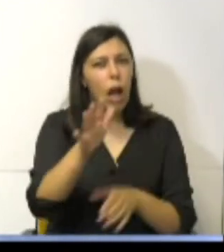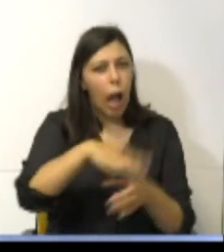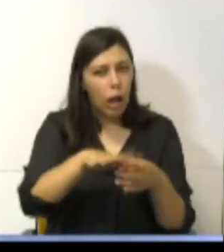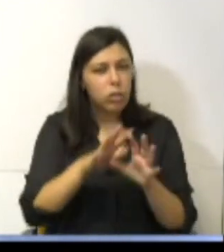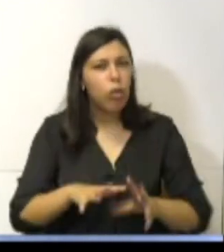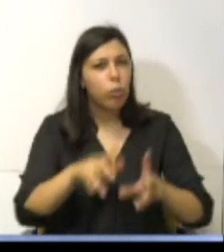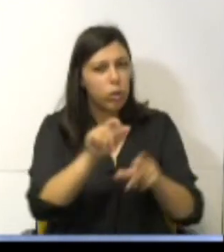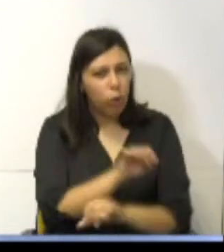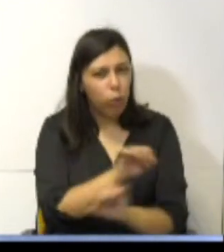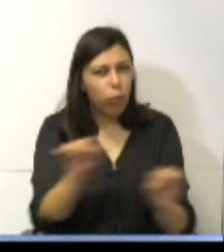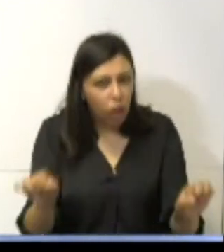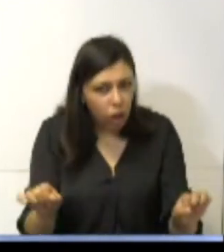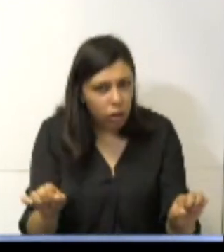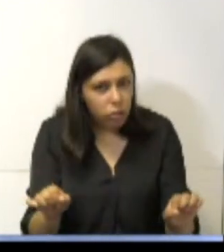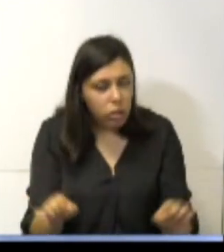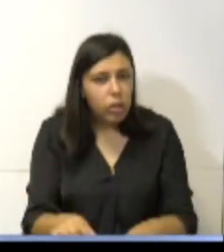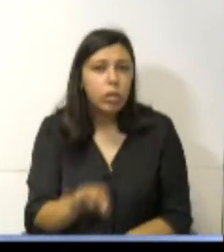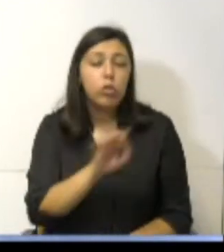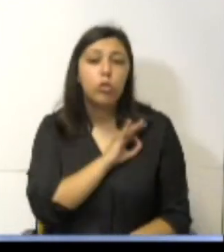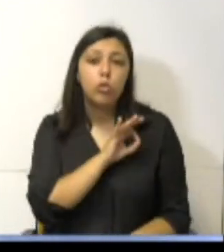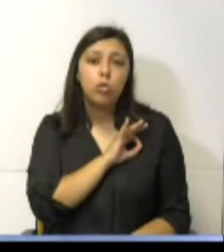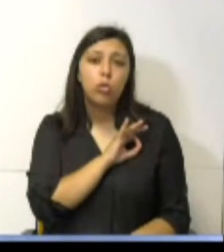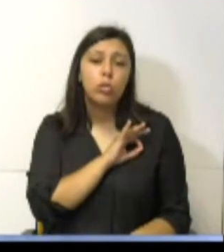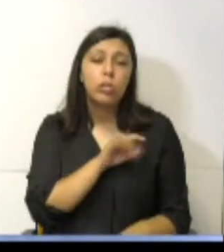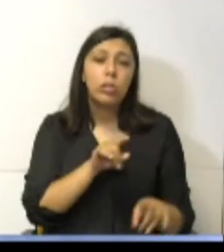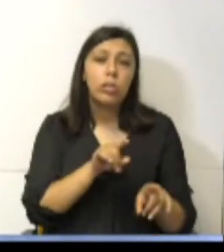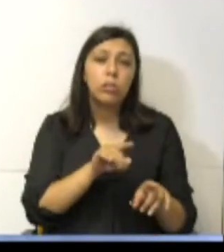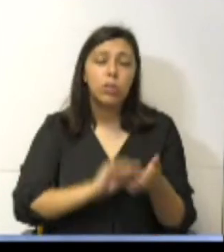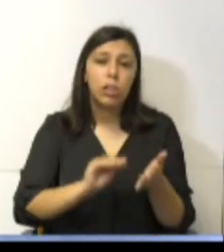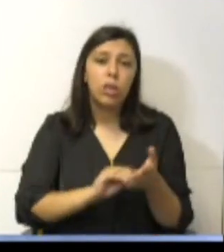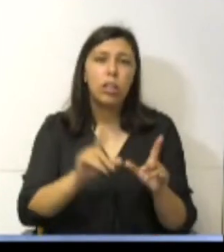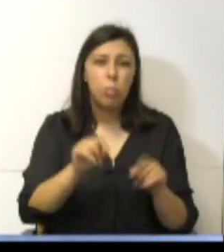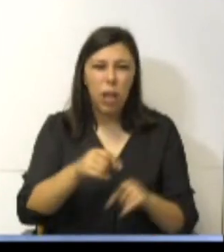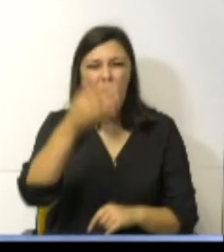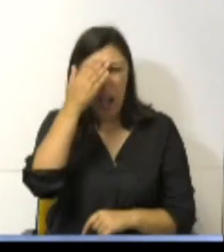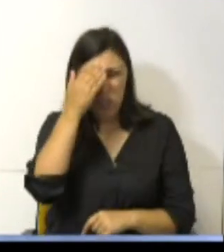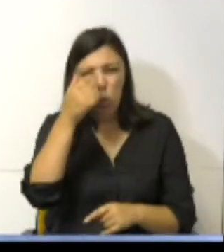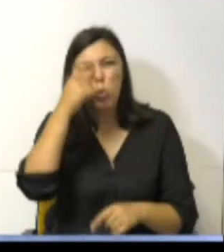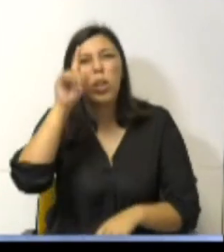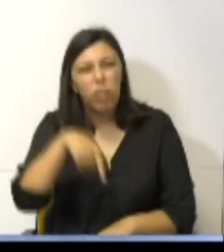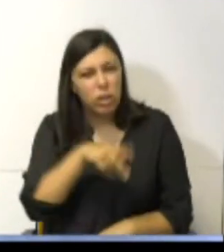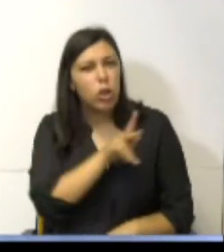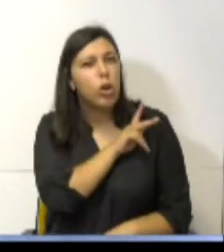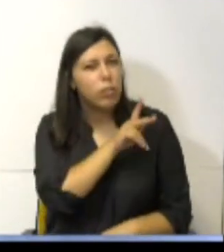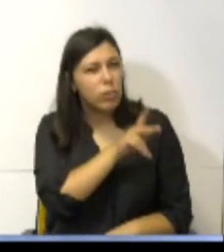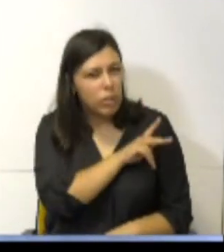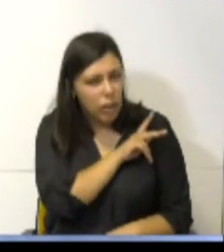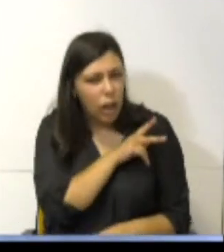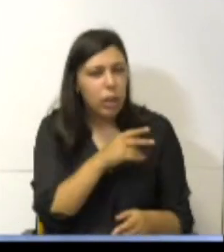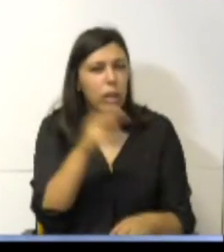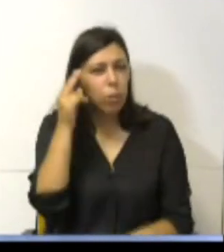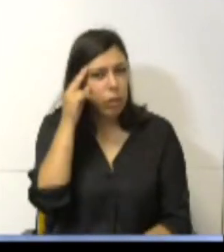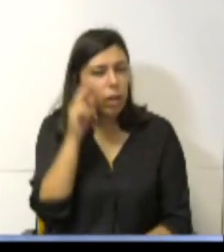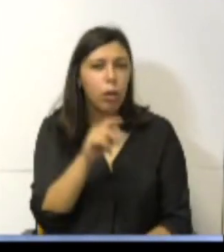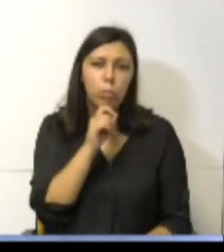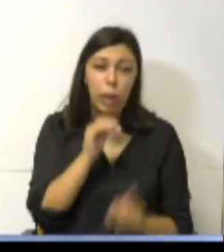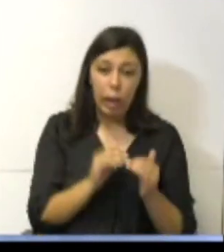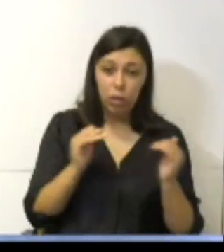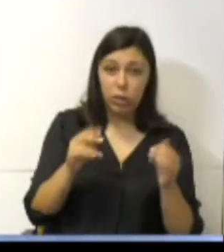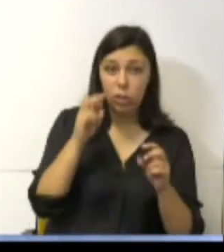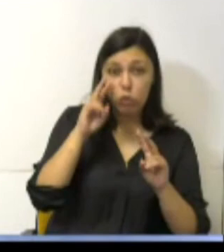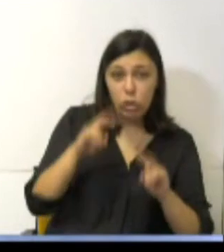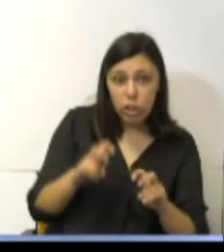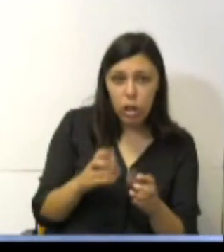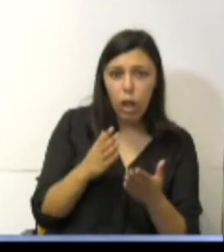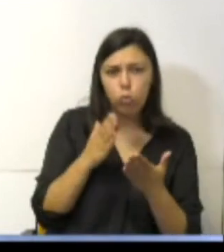desenvolvimento? E o Sr. Secretário não considera que a Universidade da Madeira, mais uma vez, poderia, a este nível de investigação, do estudo,